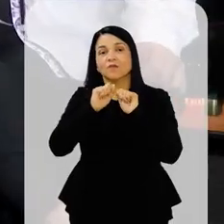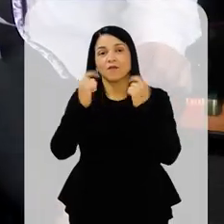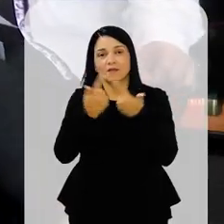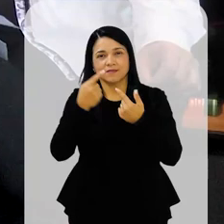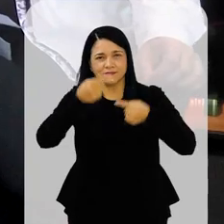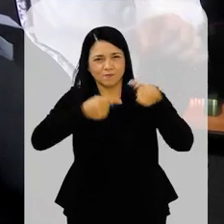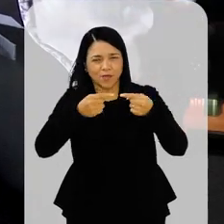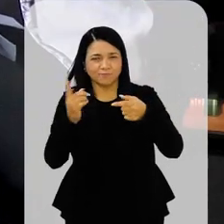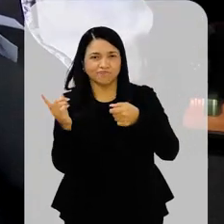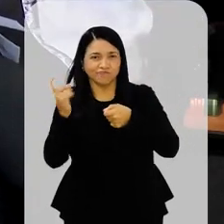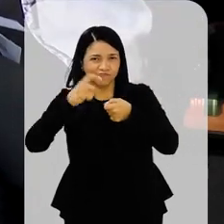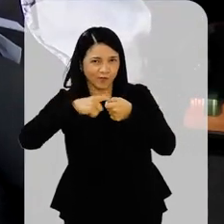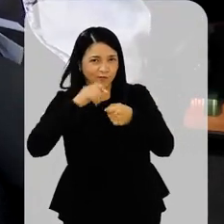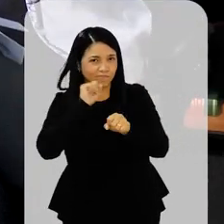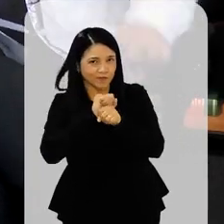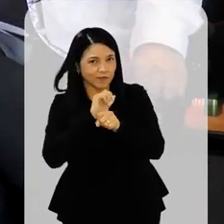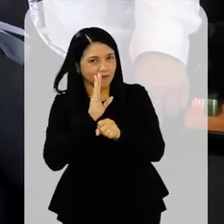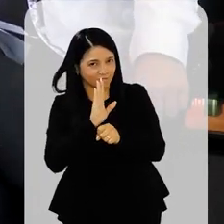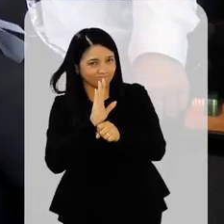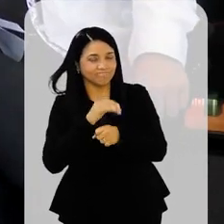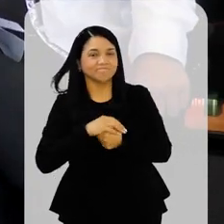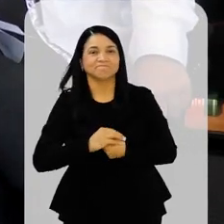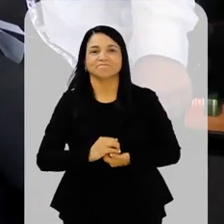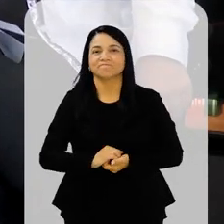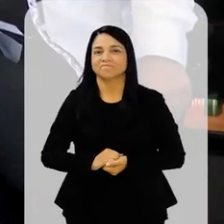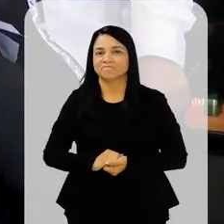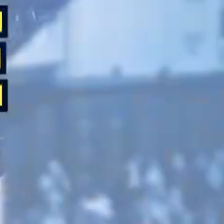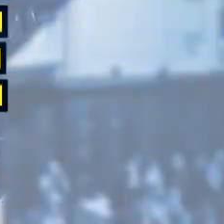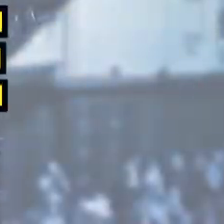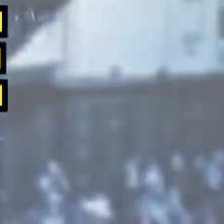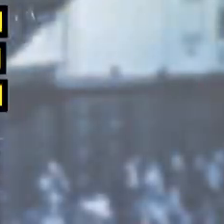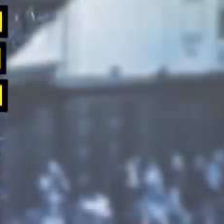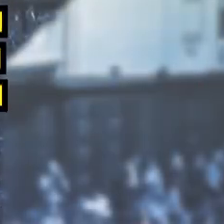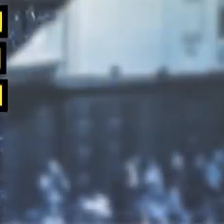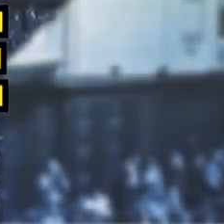Alerja e Debate volta rapidinho. Fique com a gente que a gente volta já.